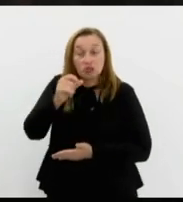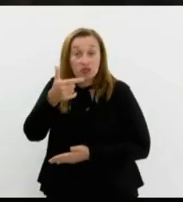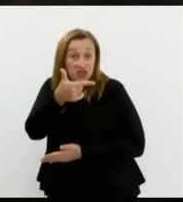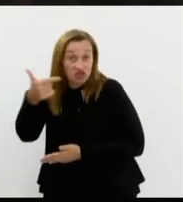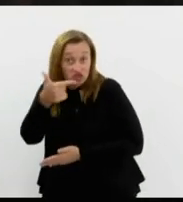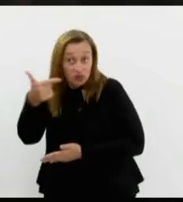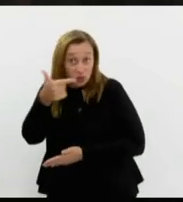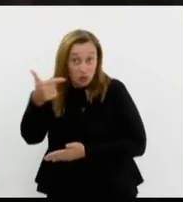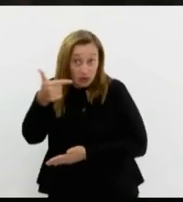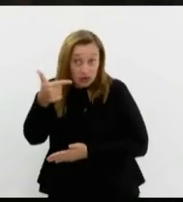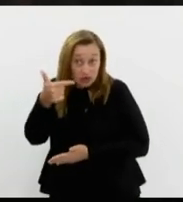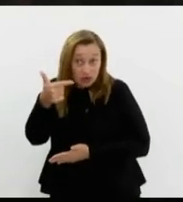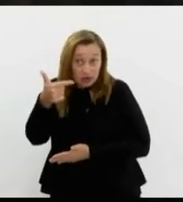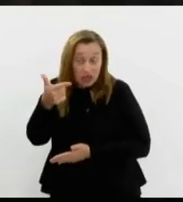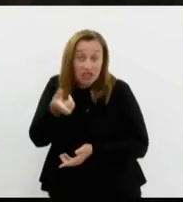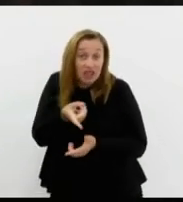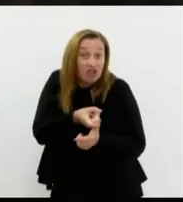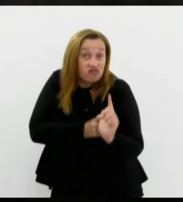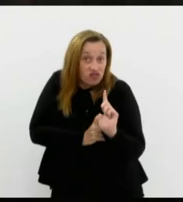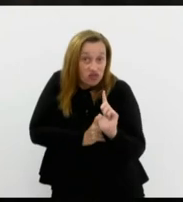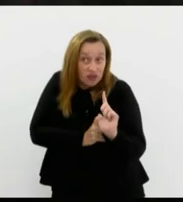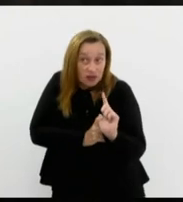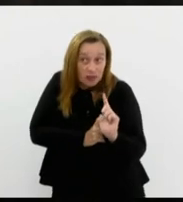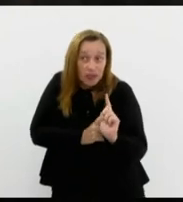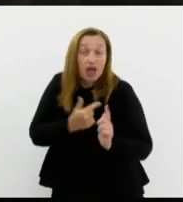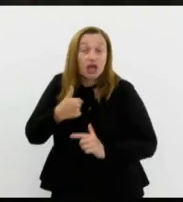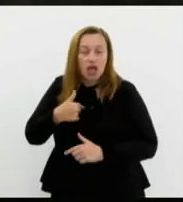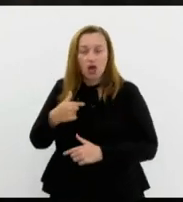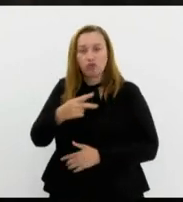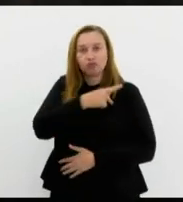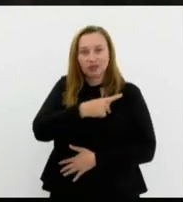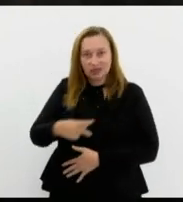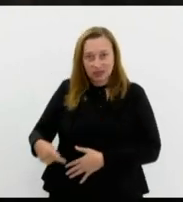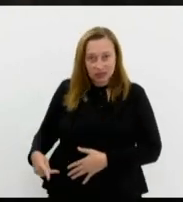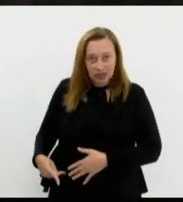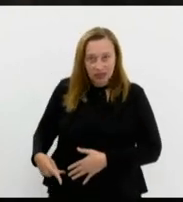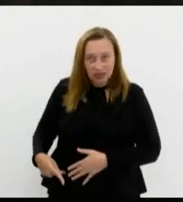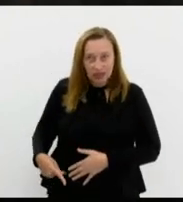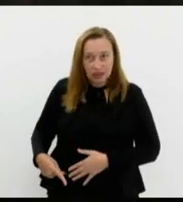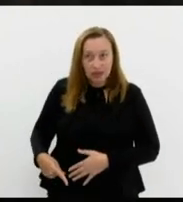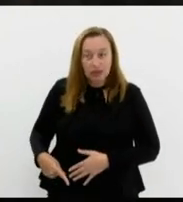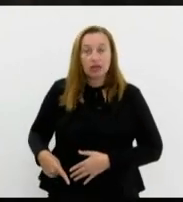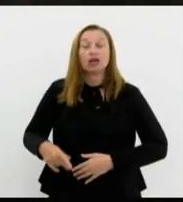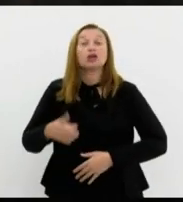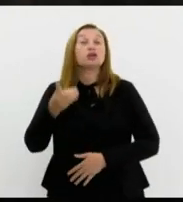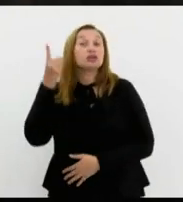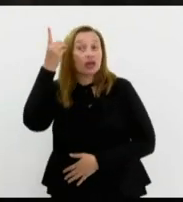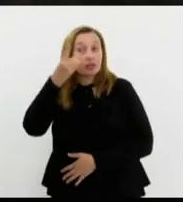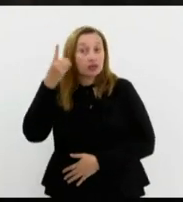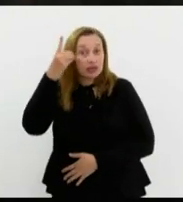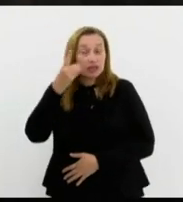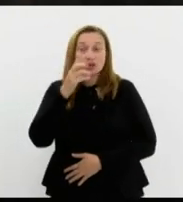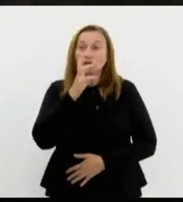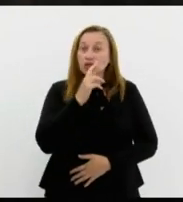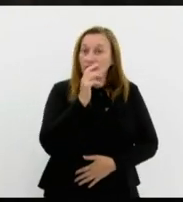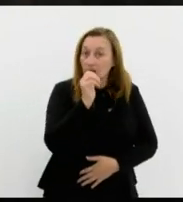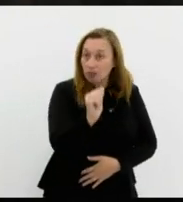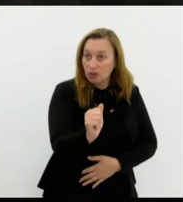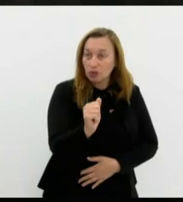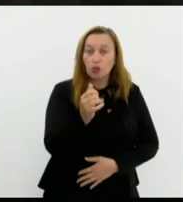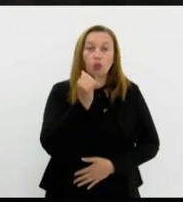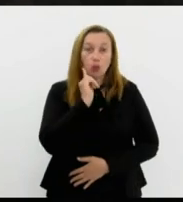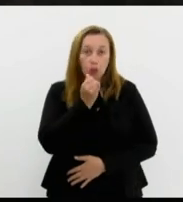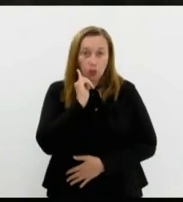que foi a CPI das dívidas, que eu fui o presidente e o nobre deputado Rodrigo Amorim foi o